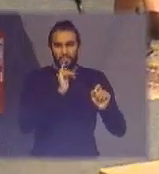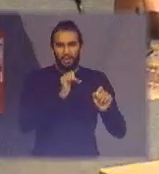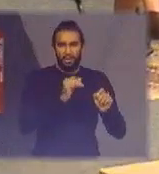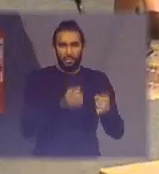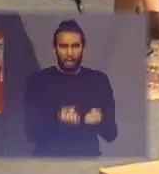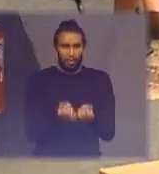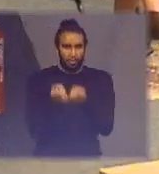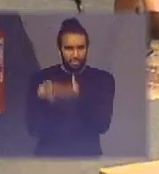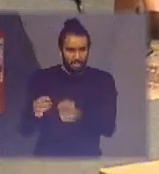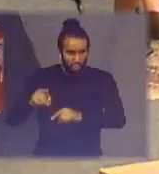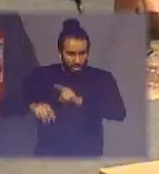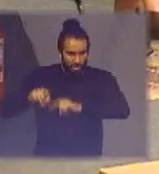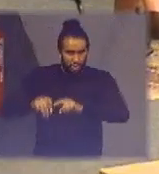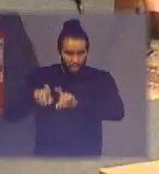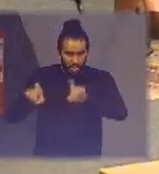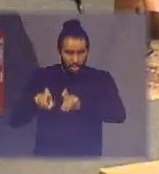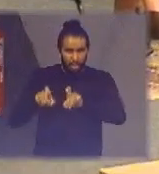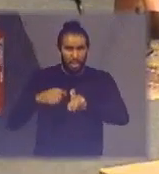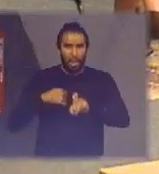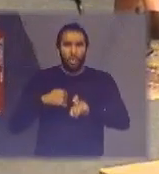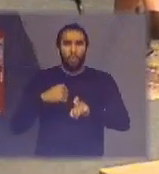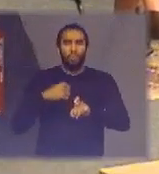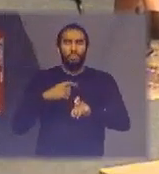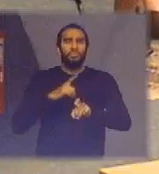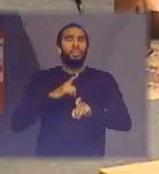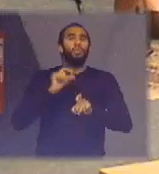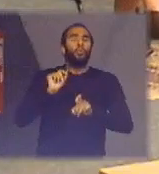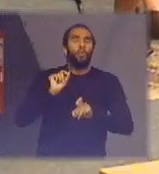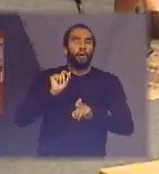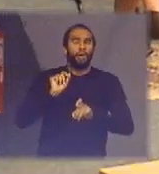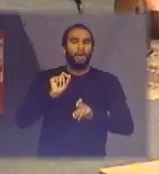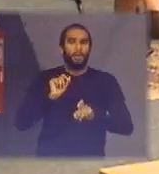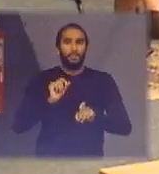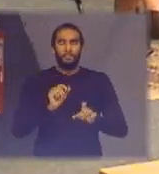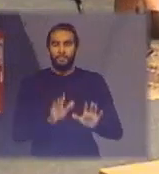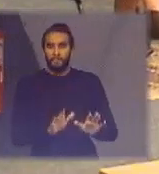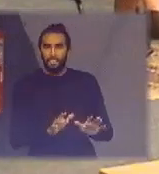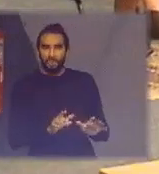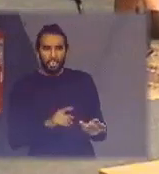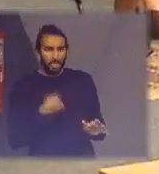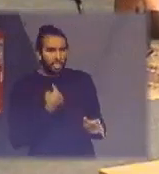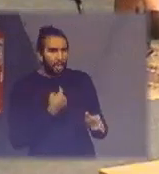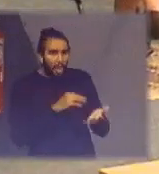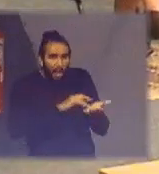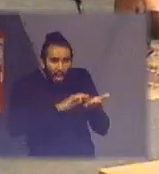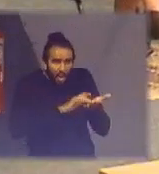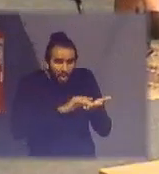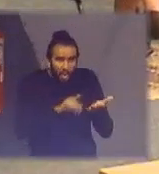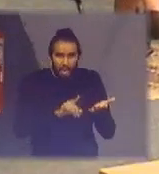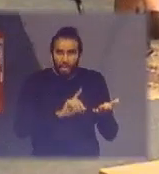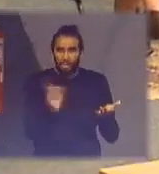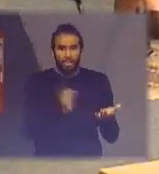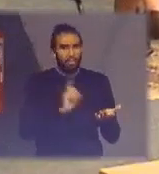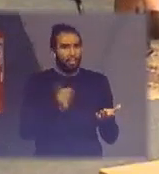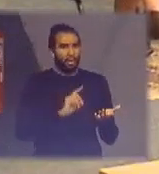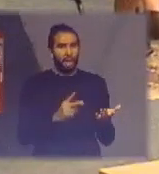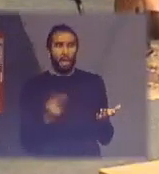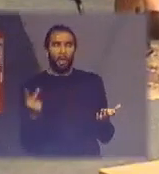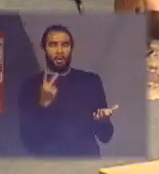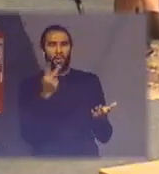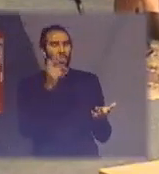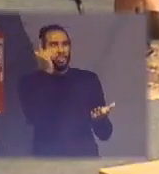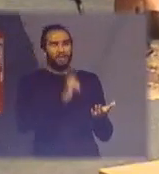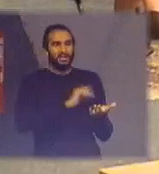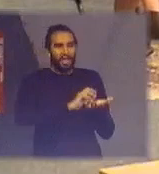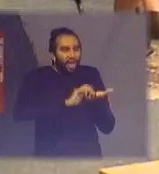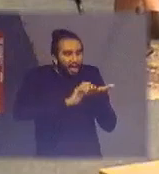eletroeletrônico o primeiro ganho é intangível a gente não calcula isso a gente valora mas não consegue calcular não